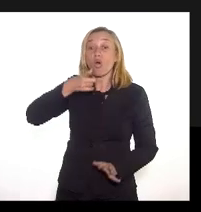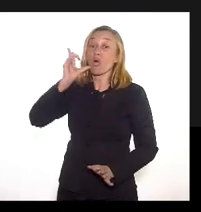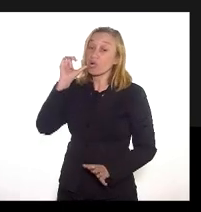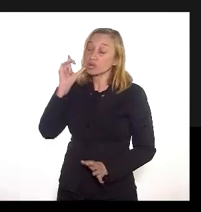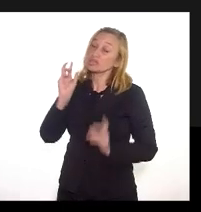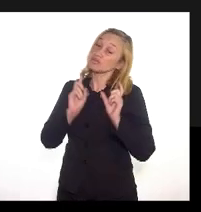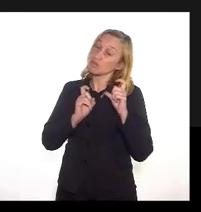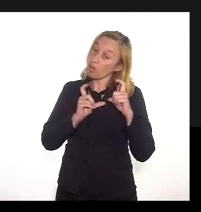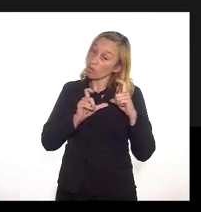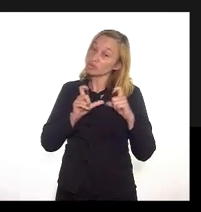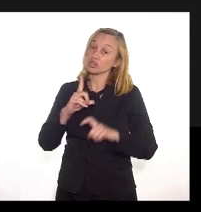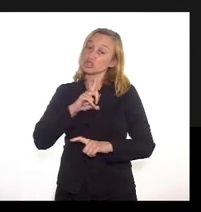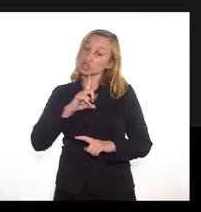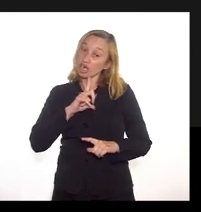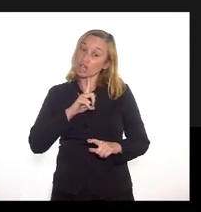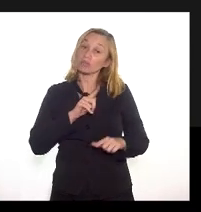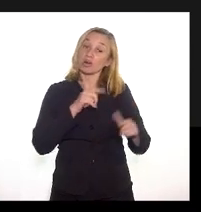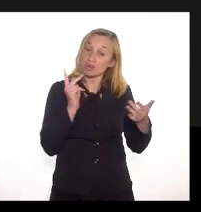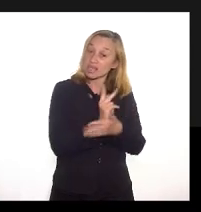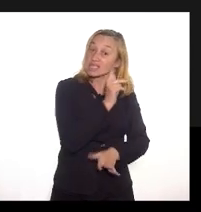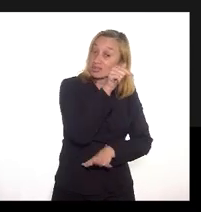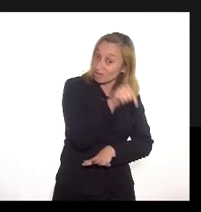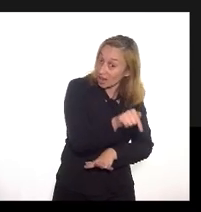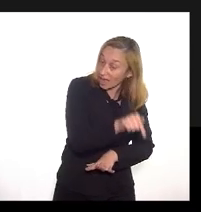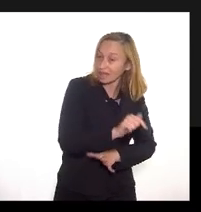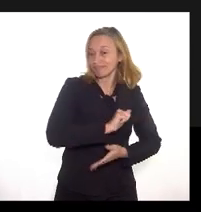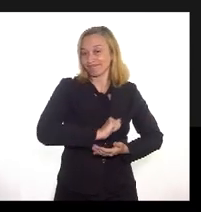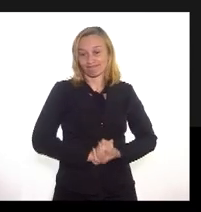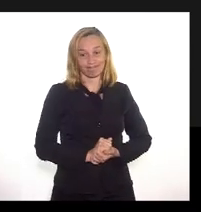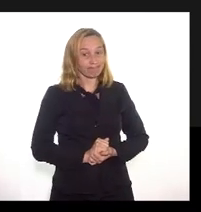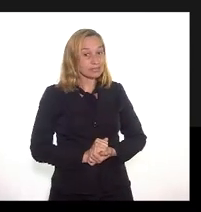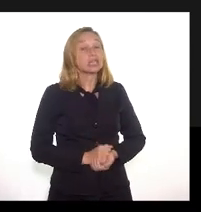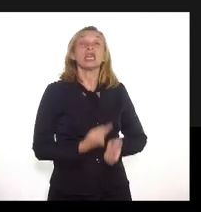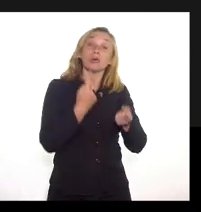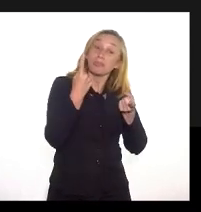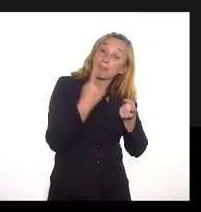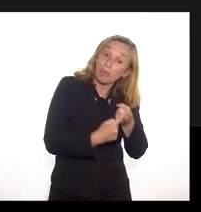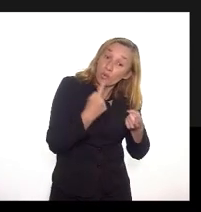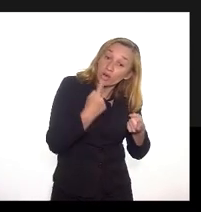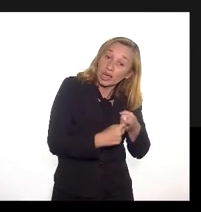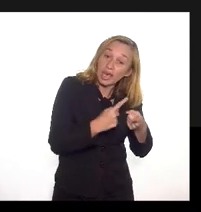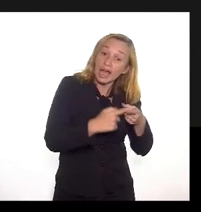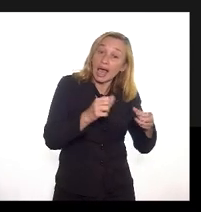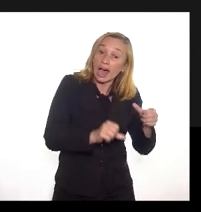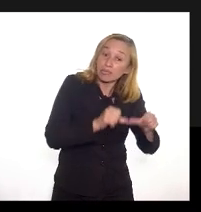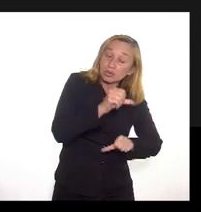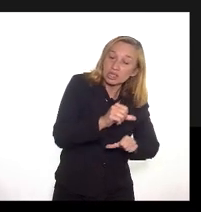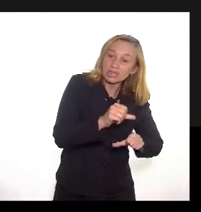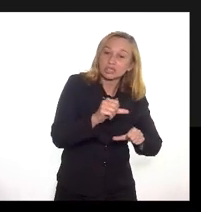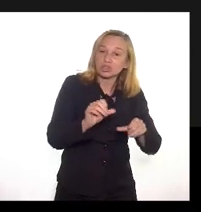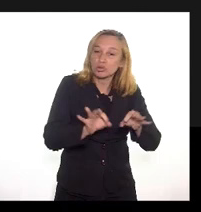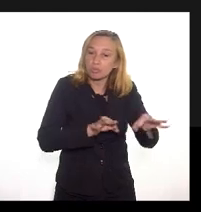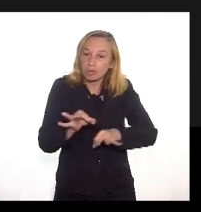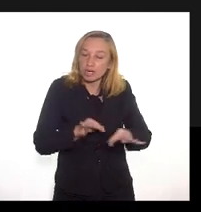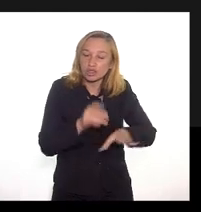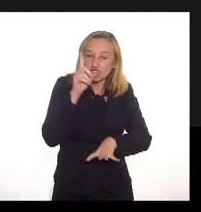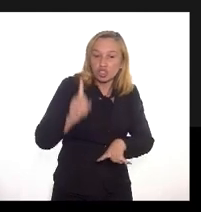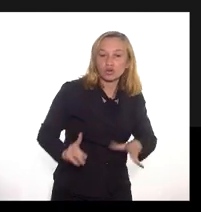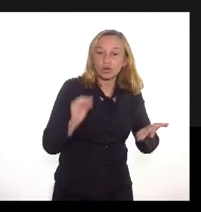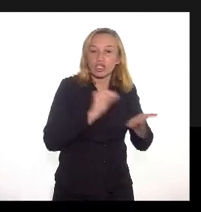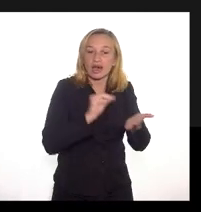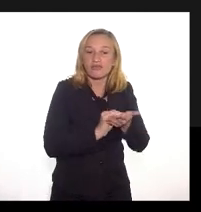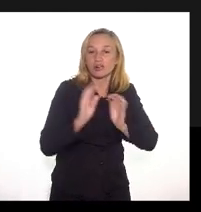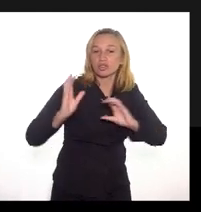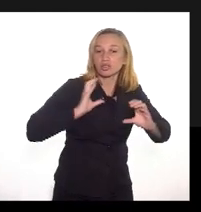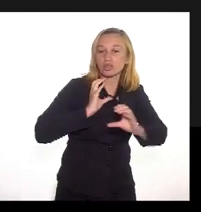temos fotos do aterro lá dentro acontecendo e por que a mudança no plano diretor e a falta de